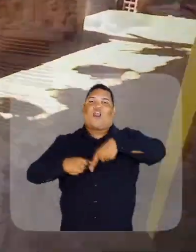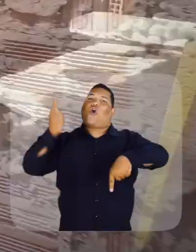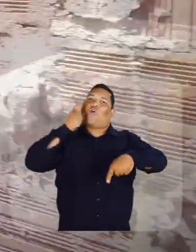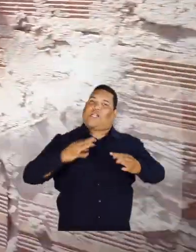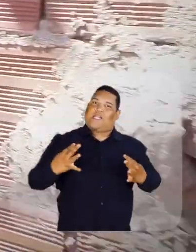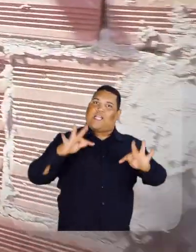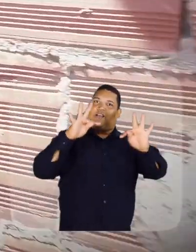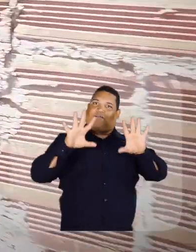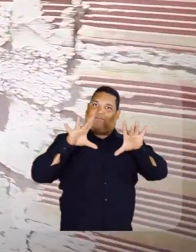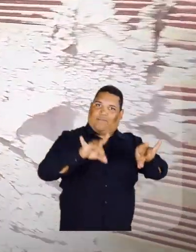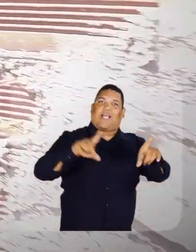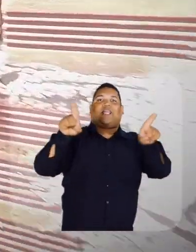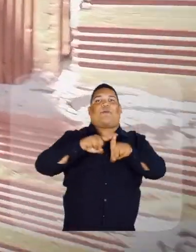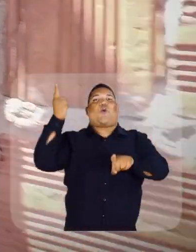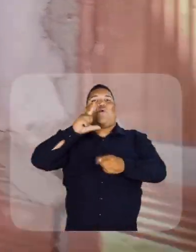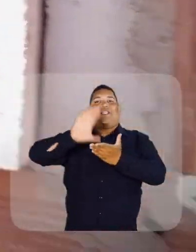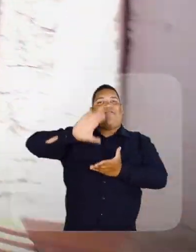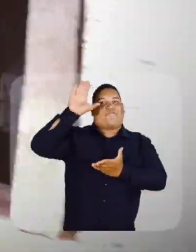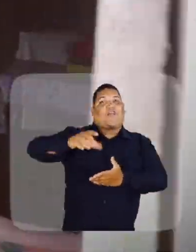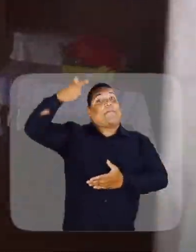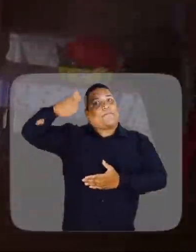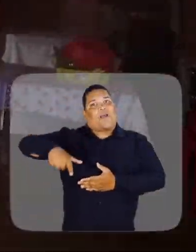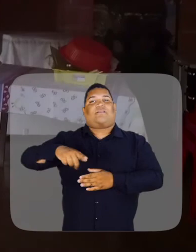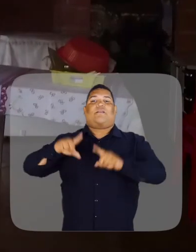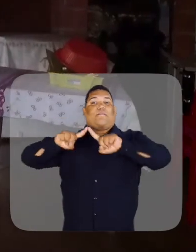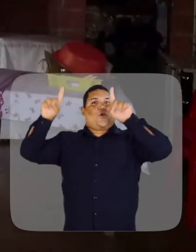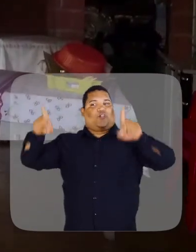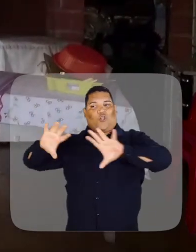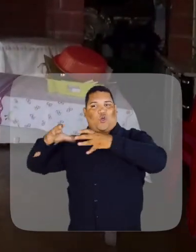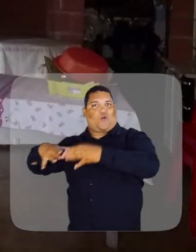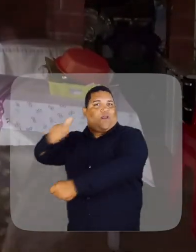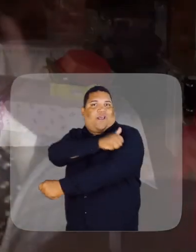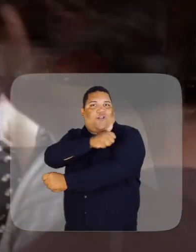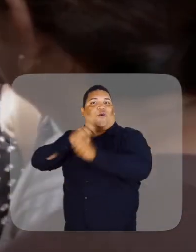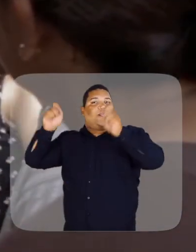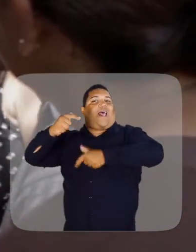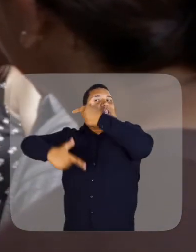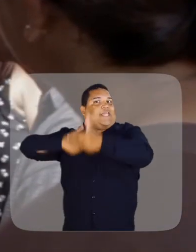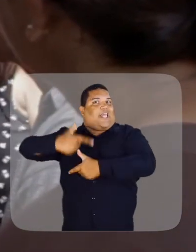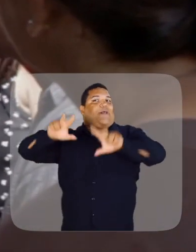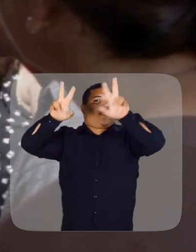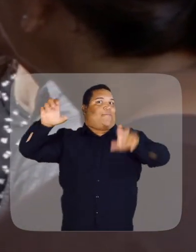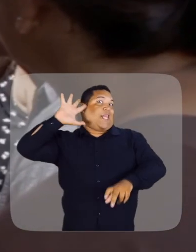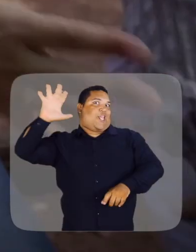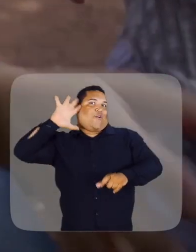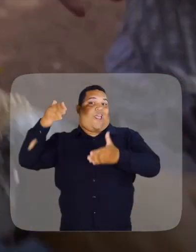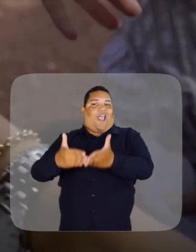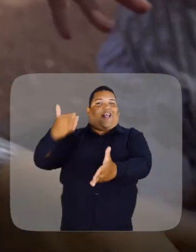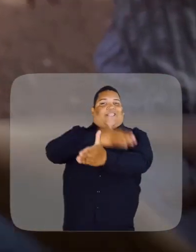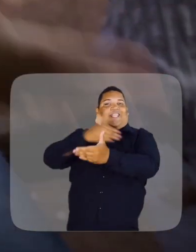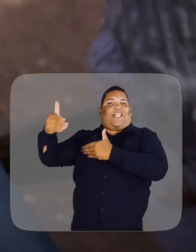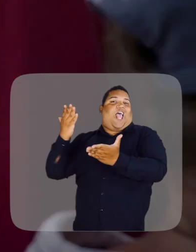acesso a novas tecnologias e conquistem mais investimentos. Com o projeto, os alunos colocam em prática